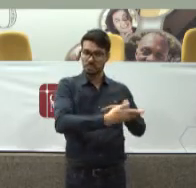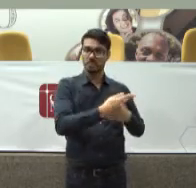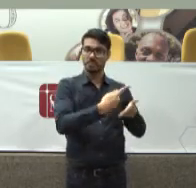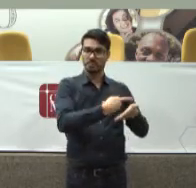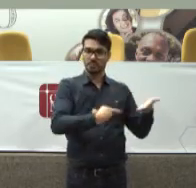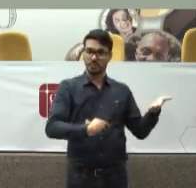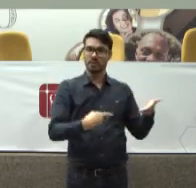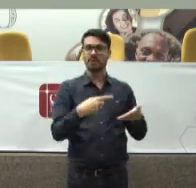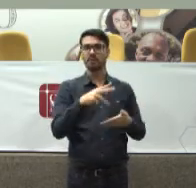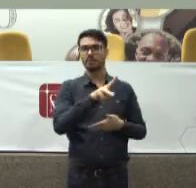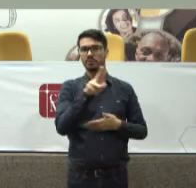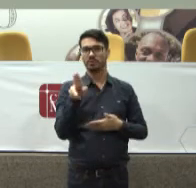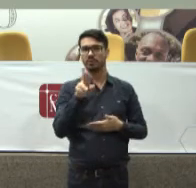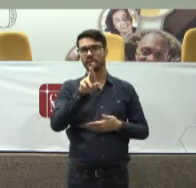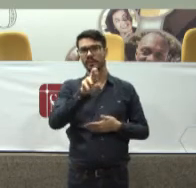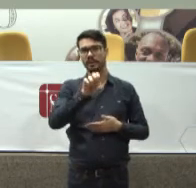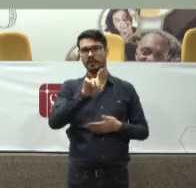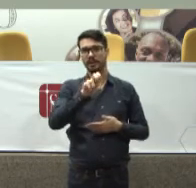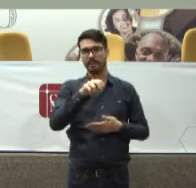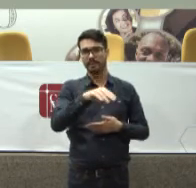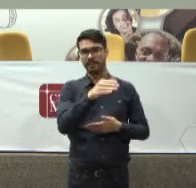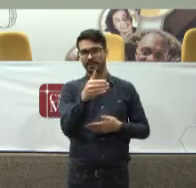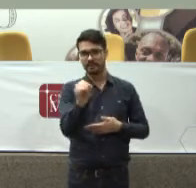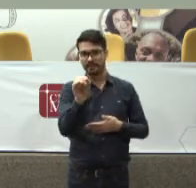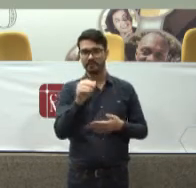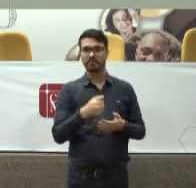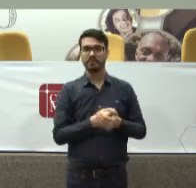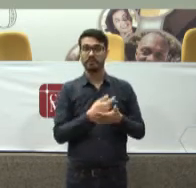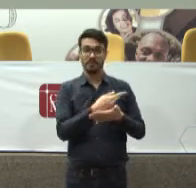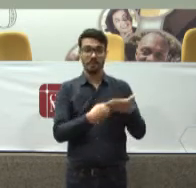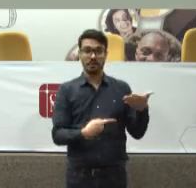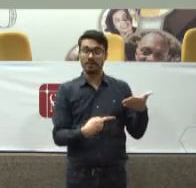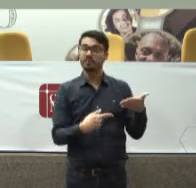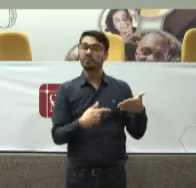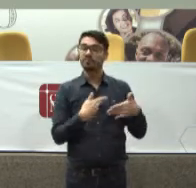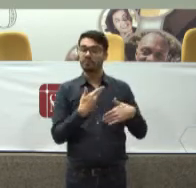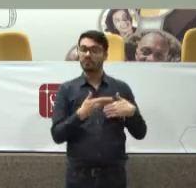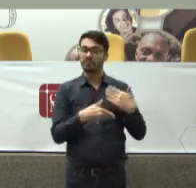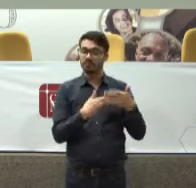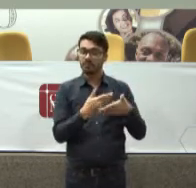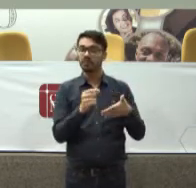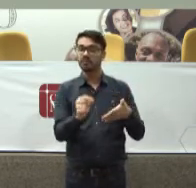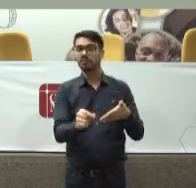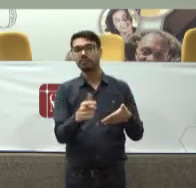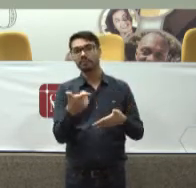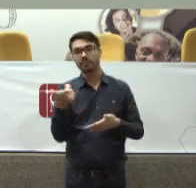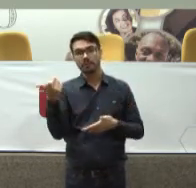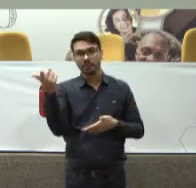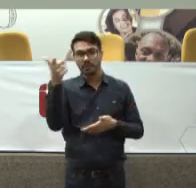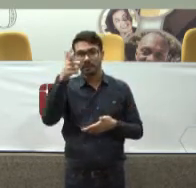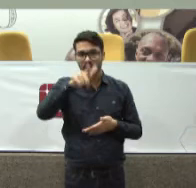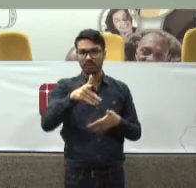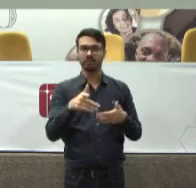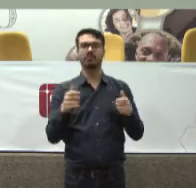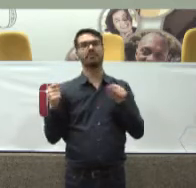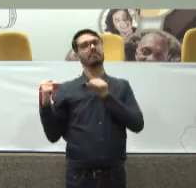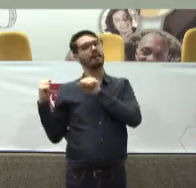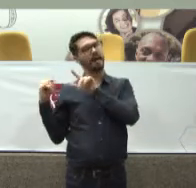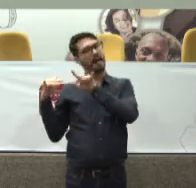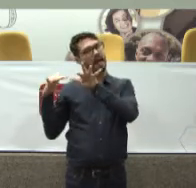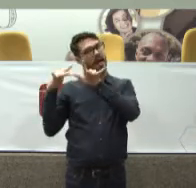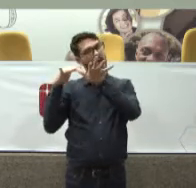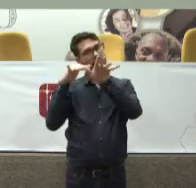o projeto Redenção Um projeto interessantíssimo No meio do processo Entra novamente Na Cracolândia 900